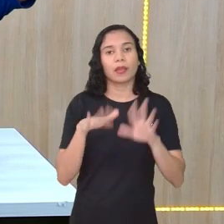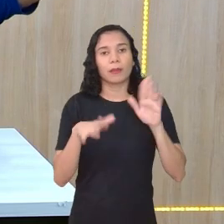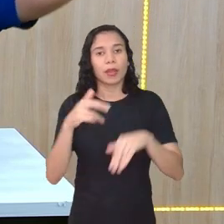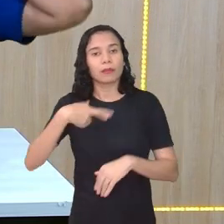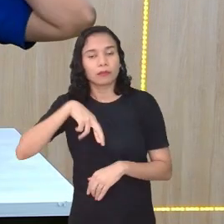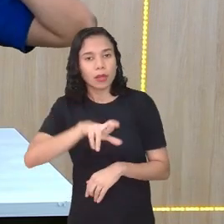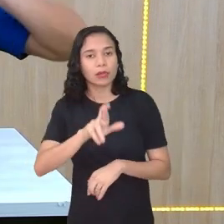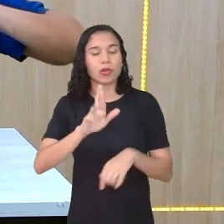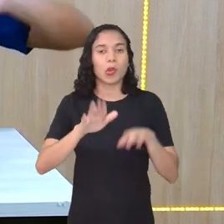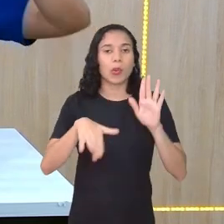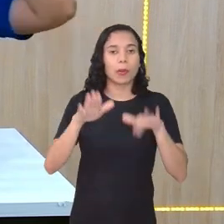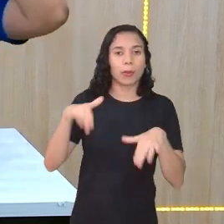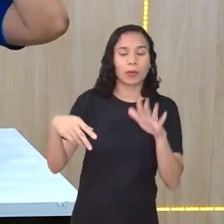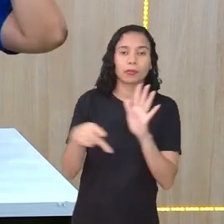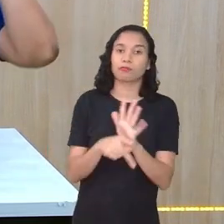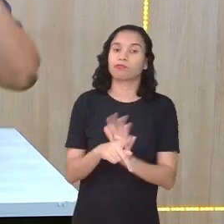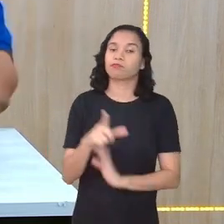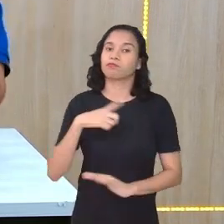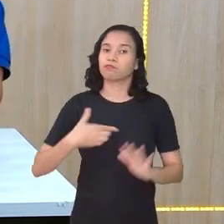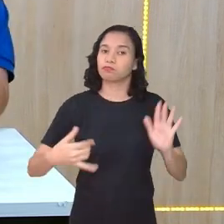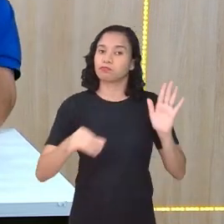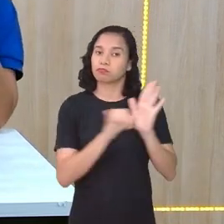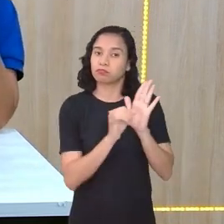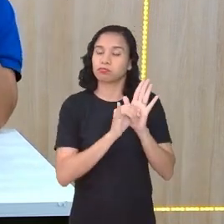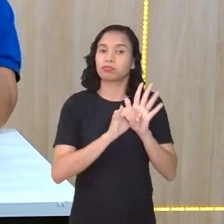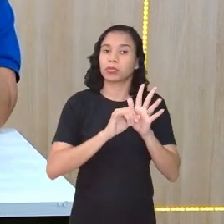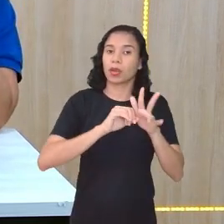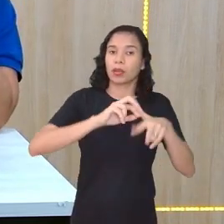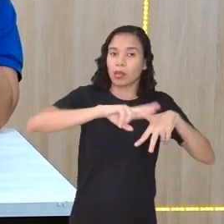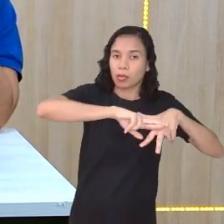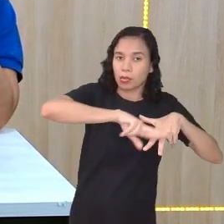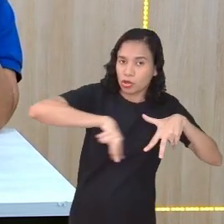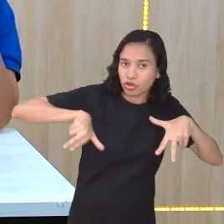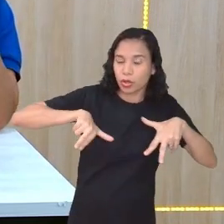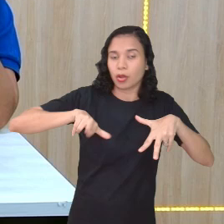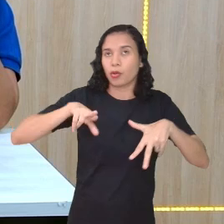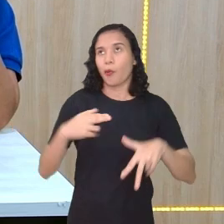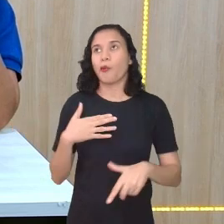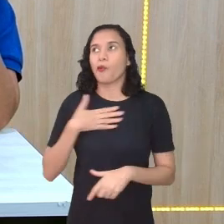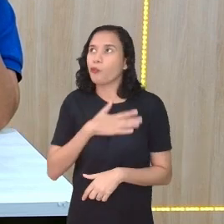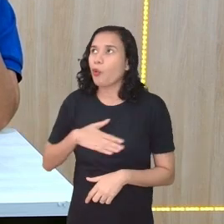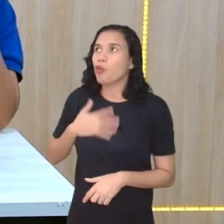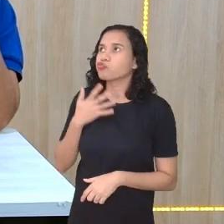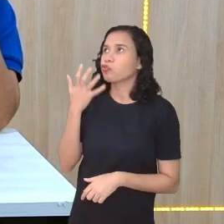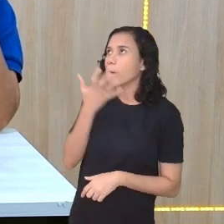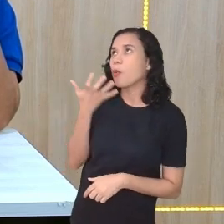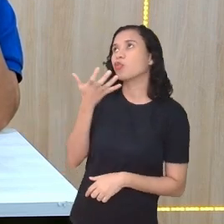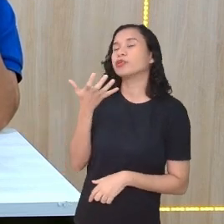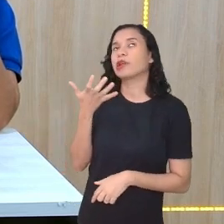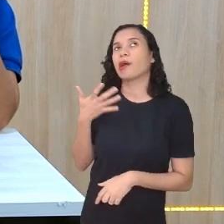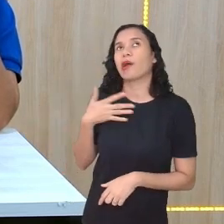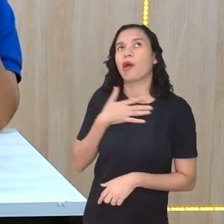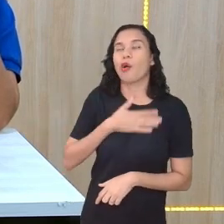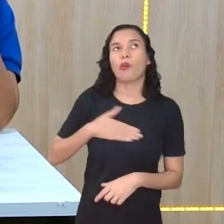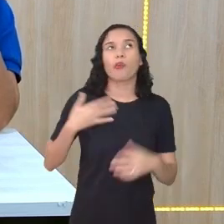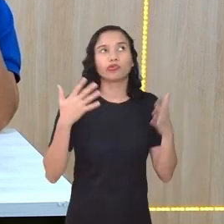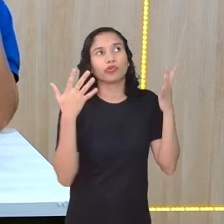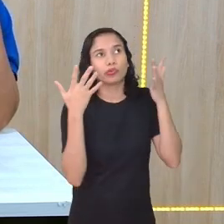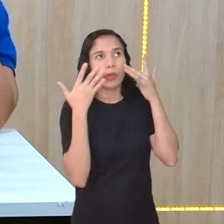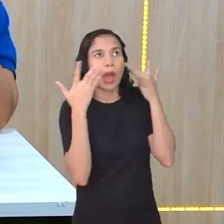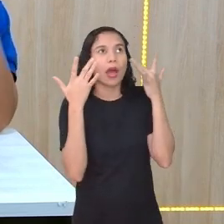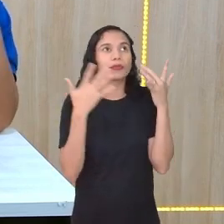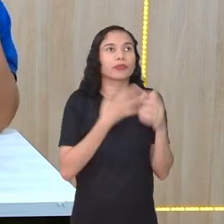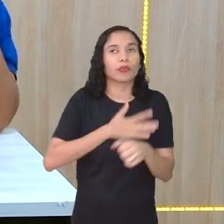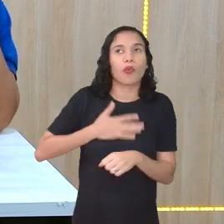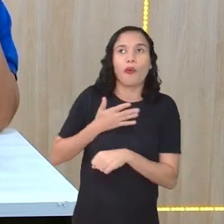com religião, de acordo com identidade de gênero, de acordo com gostos musicais, gostos de teatro, filmes.